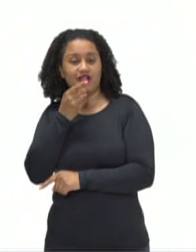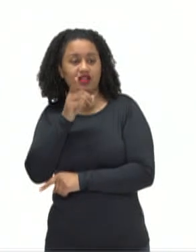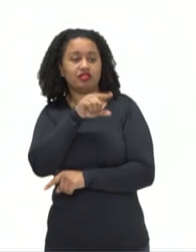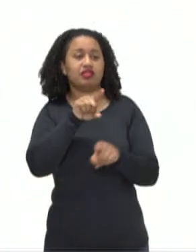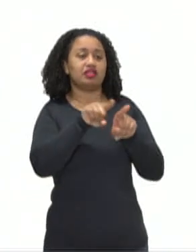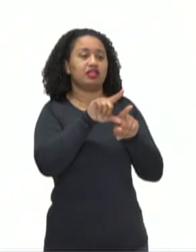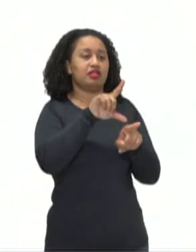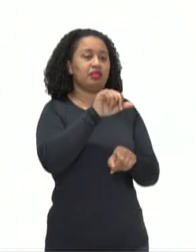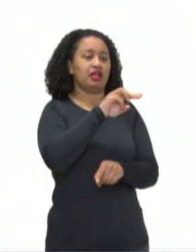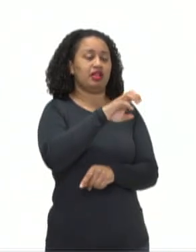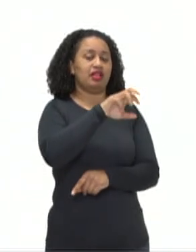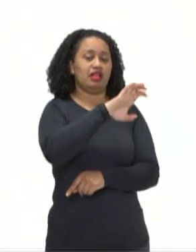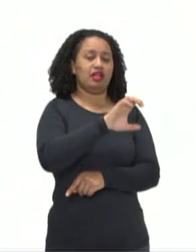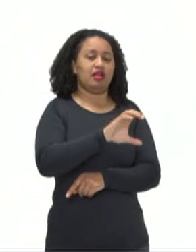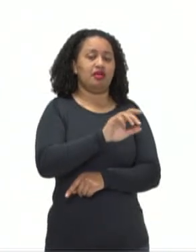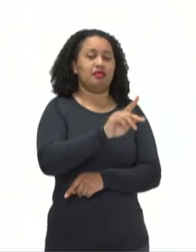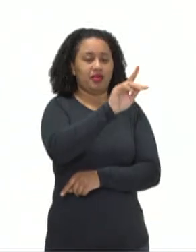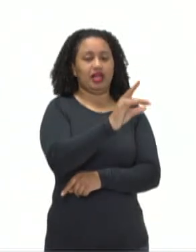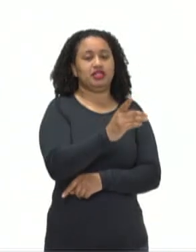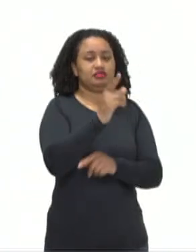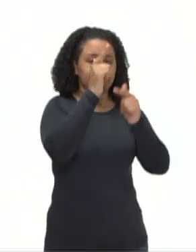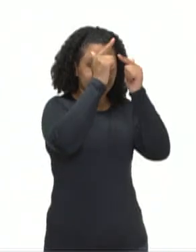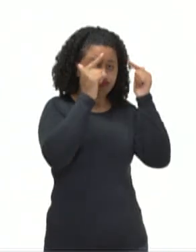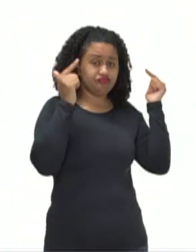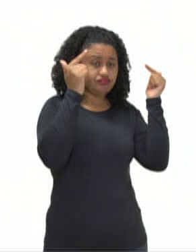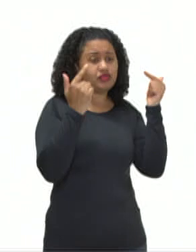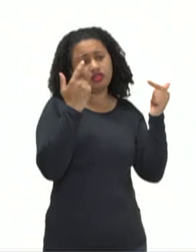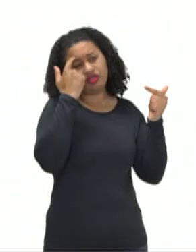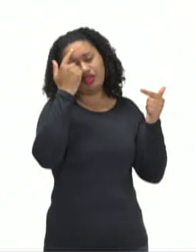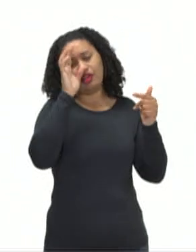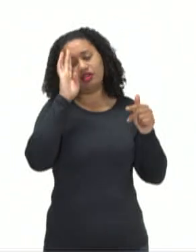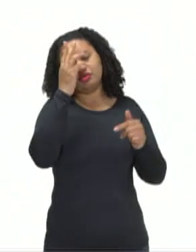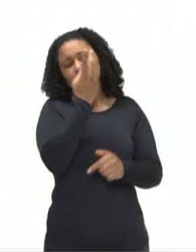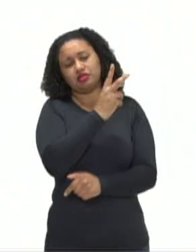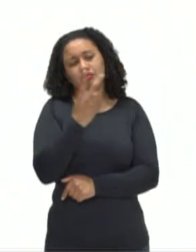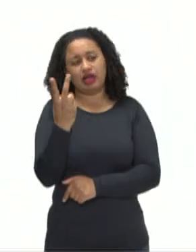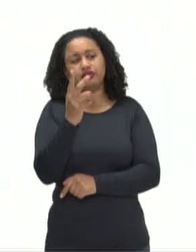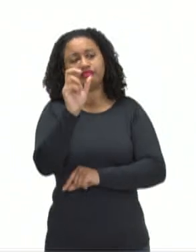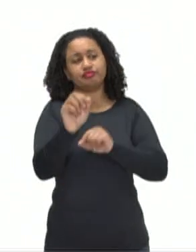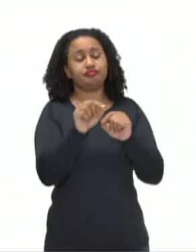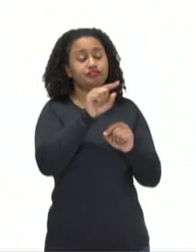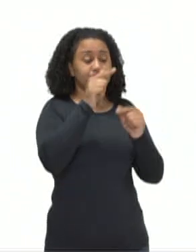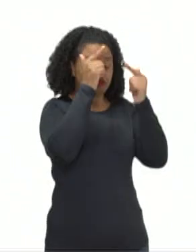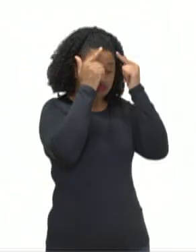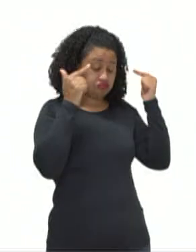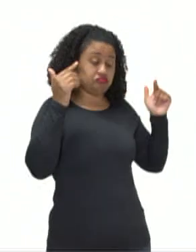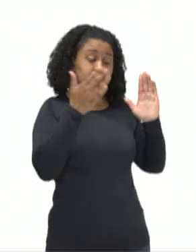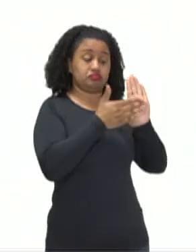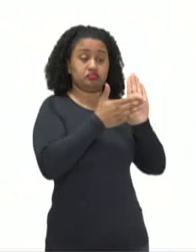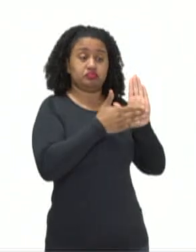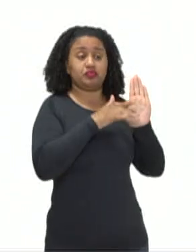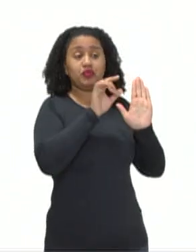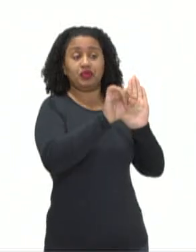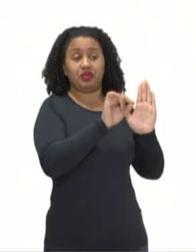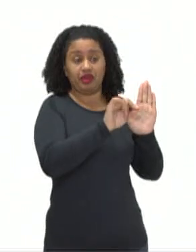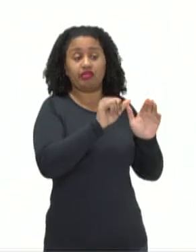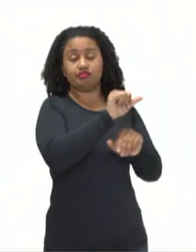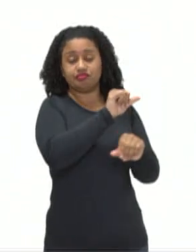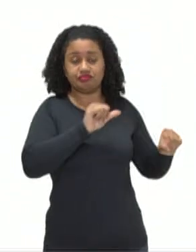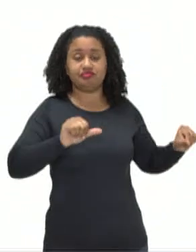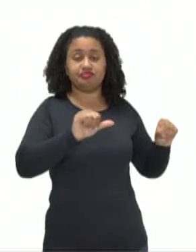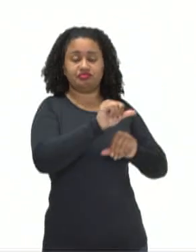Quais são as ideias principais desses dois grandes nomes? O Lamarck, ele propõe que as